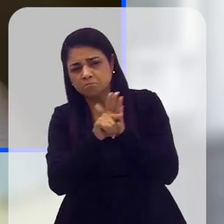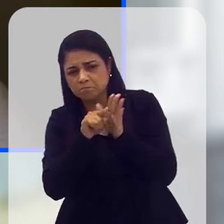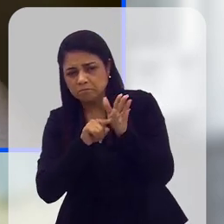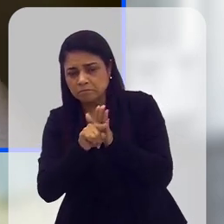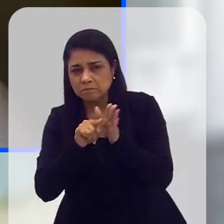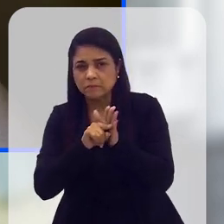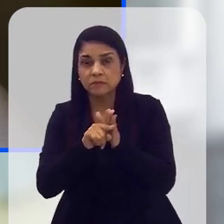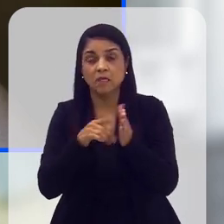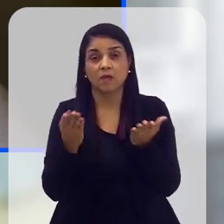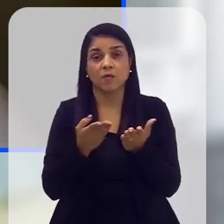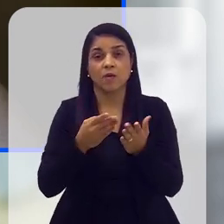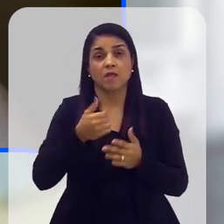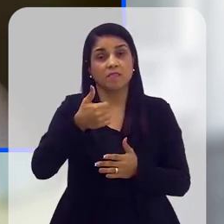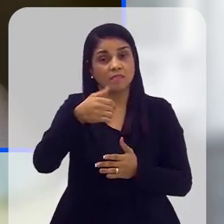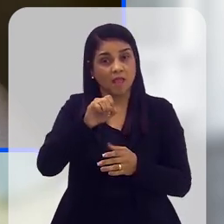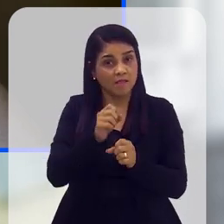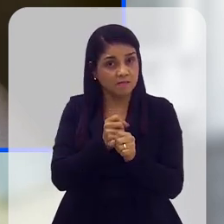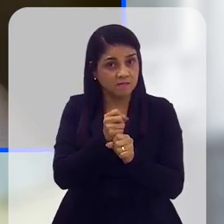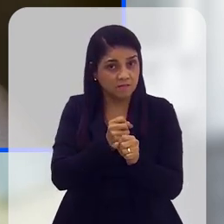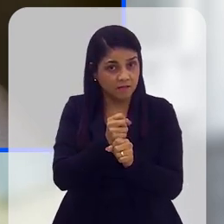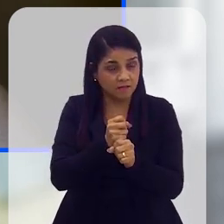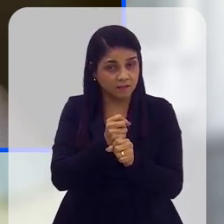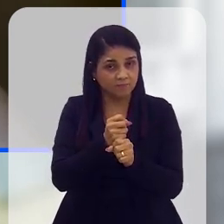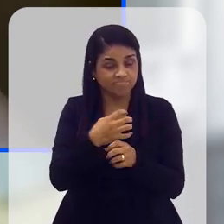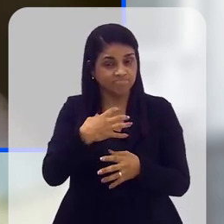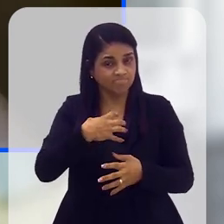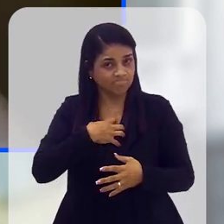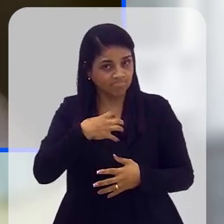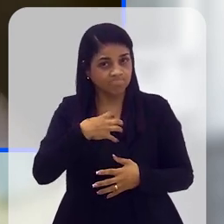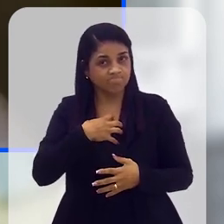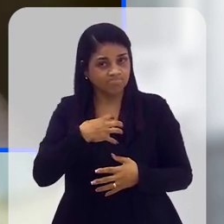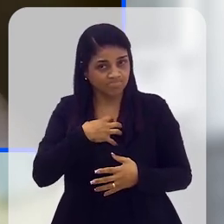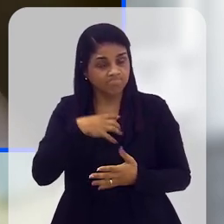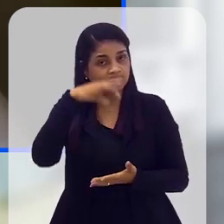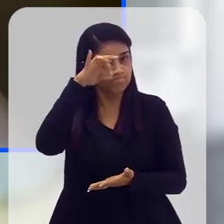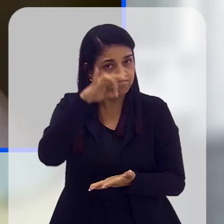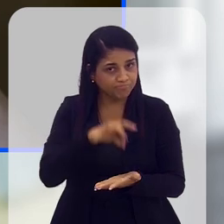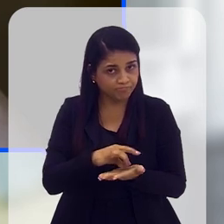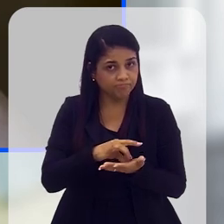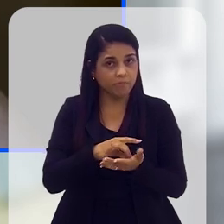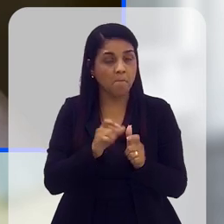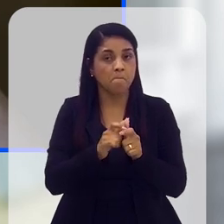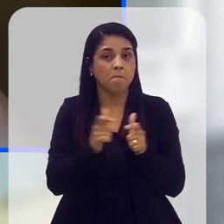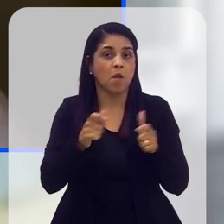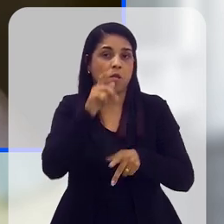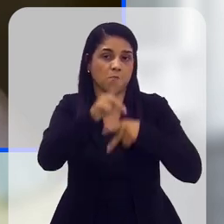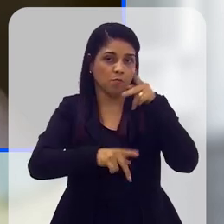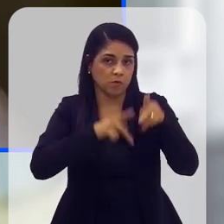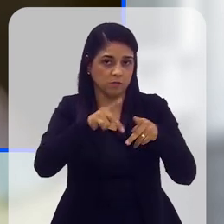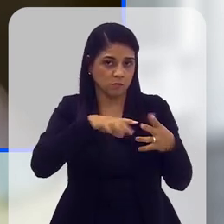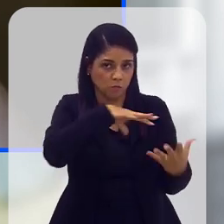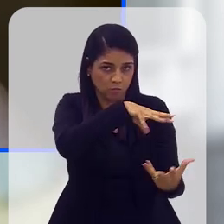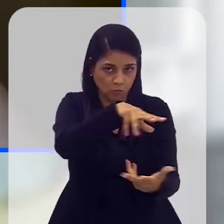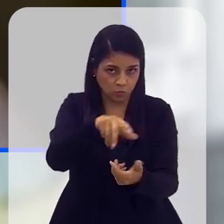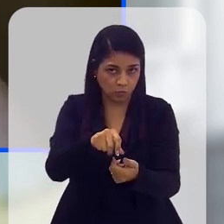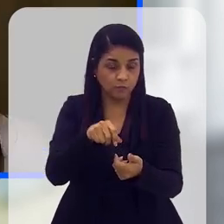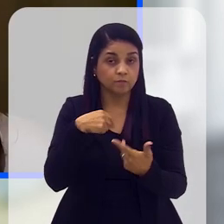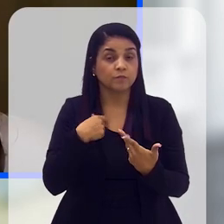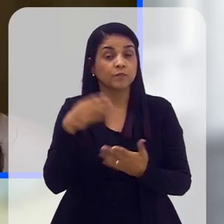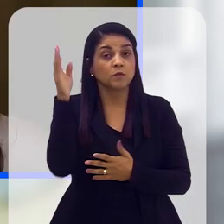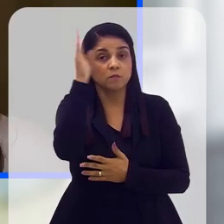e na última década começou a ser realmente sentida de forma mais efetiva pela maioria da população mundial.